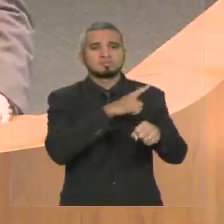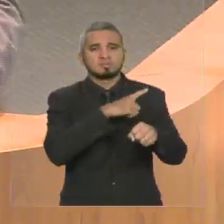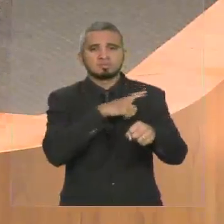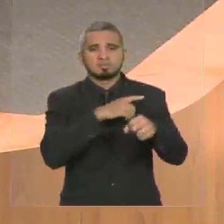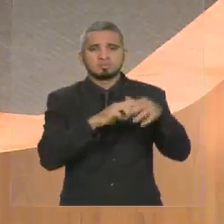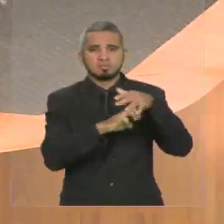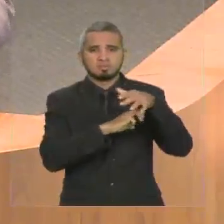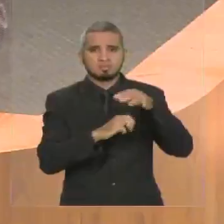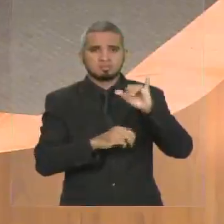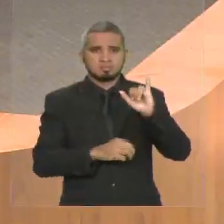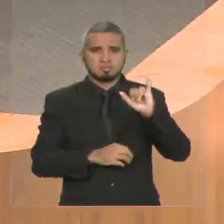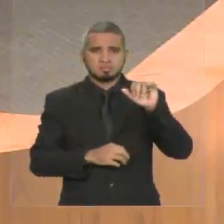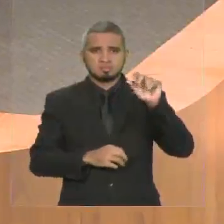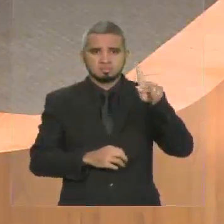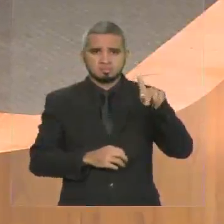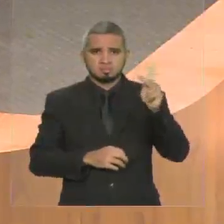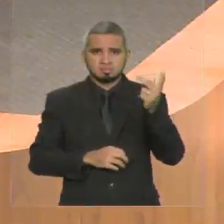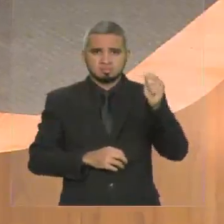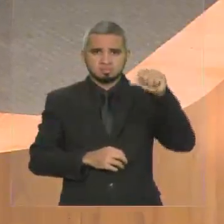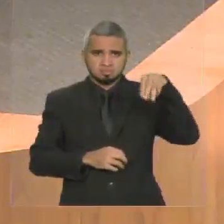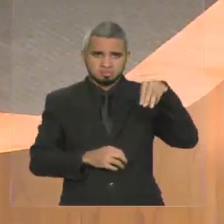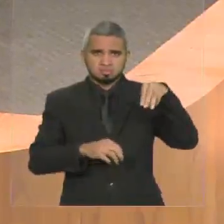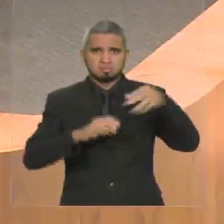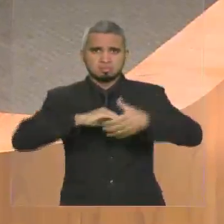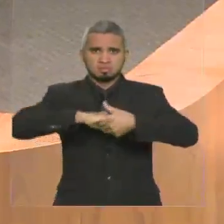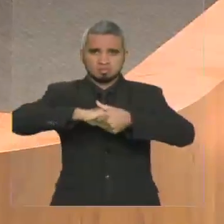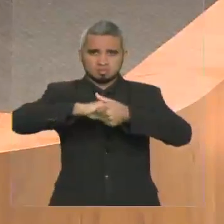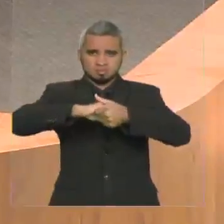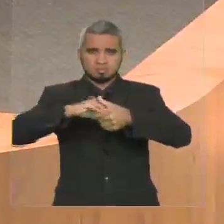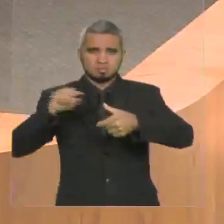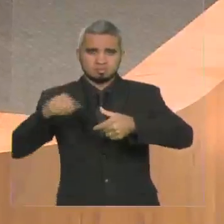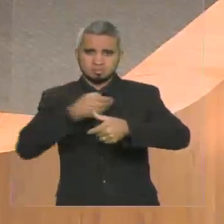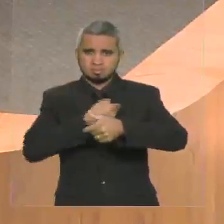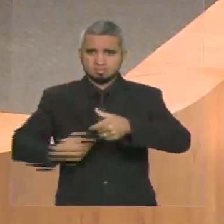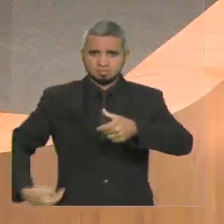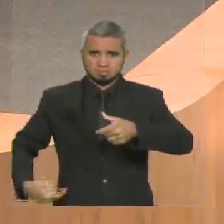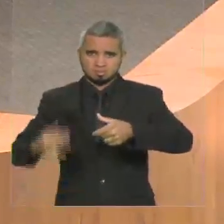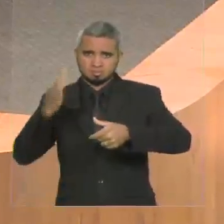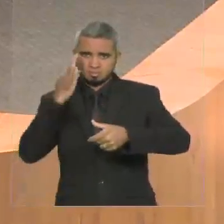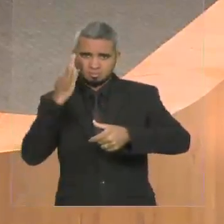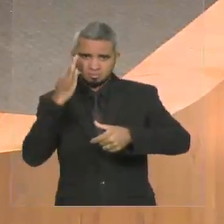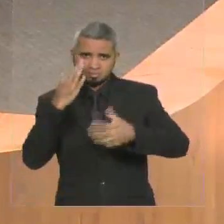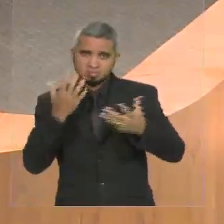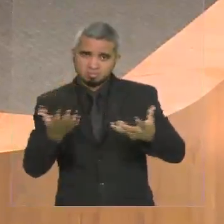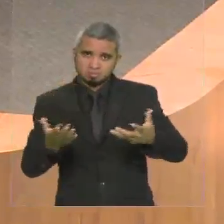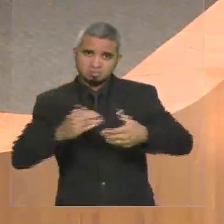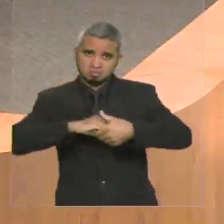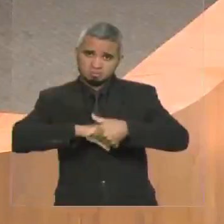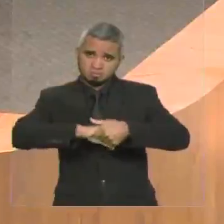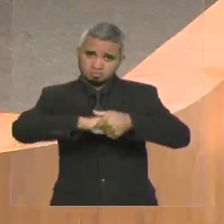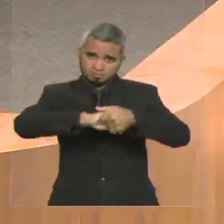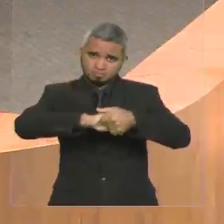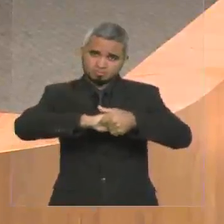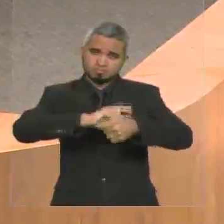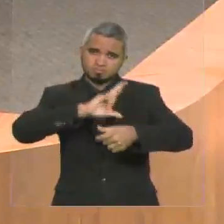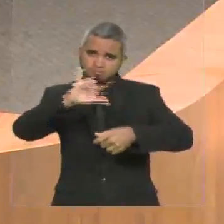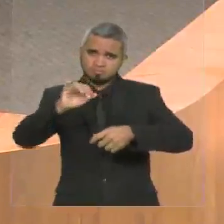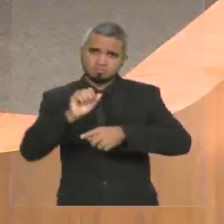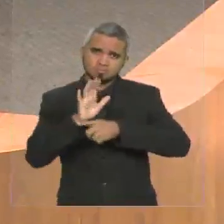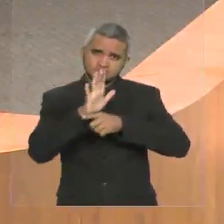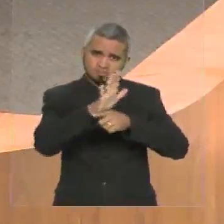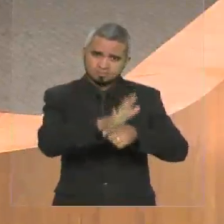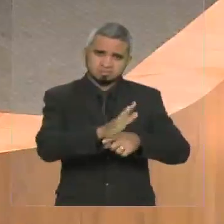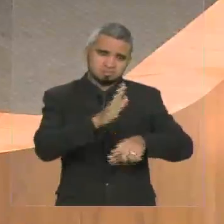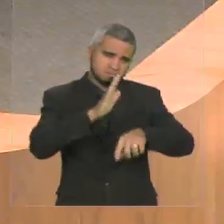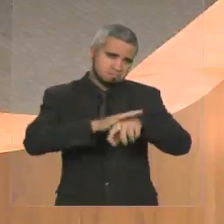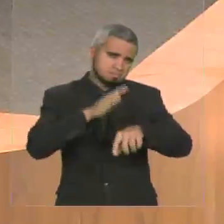estado. E esta complementação que a gente solicita vai, certamente, reforçar ainda mais a importância